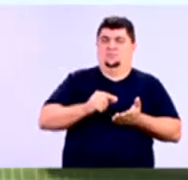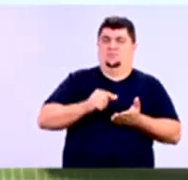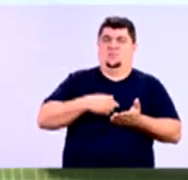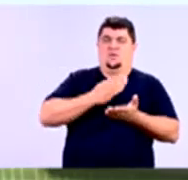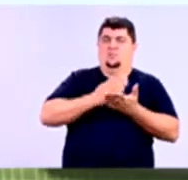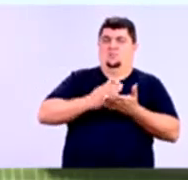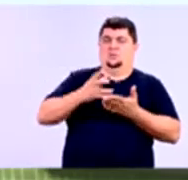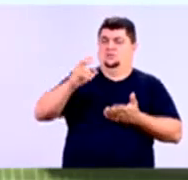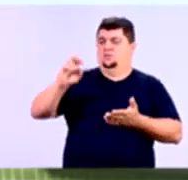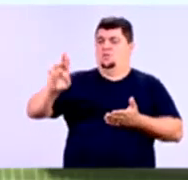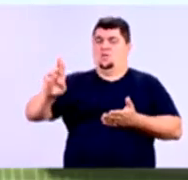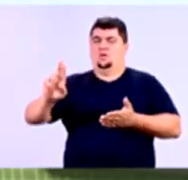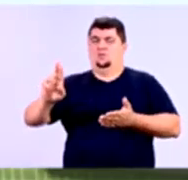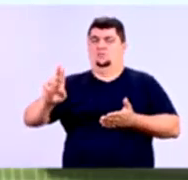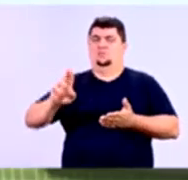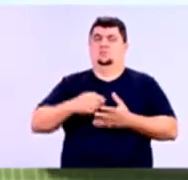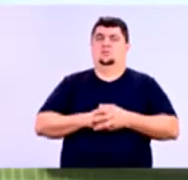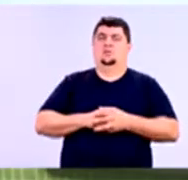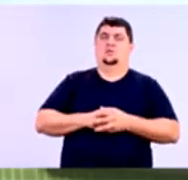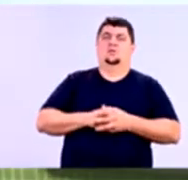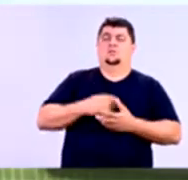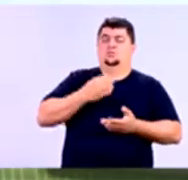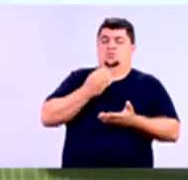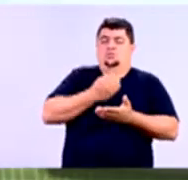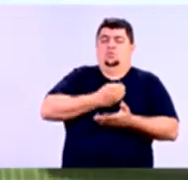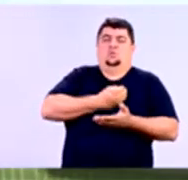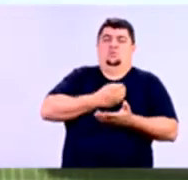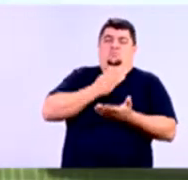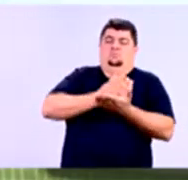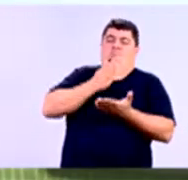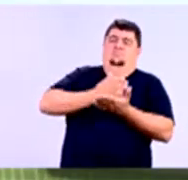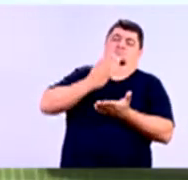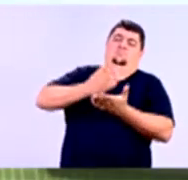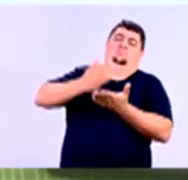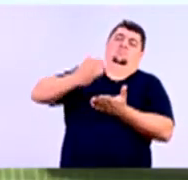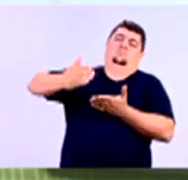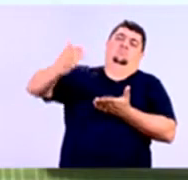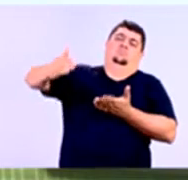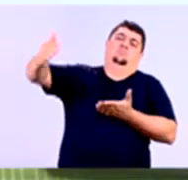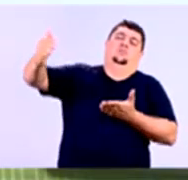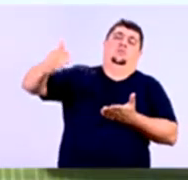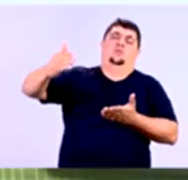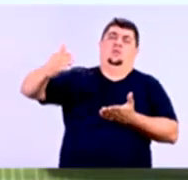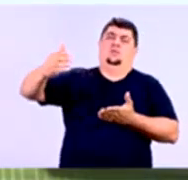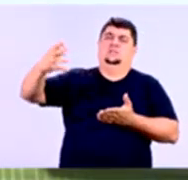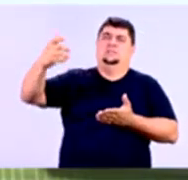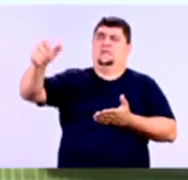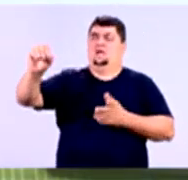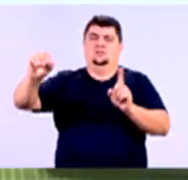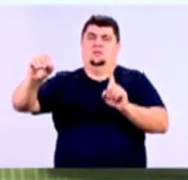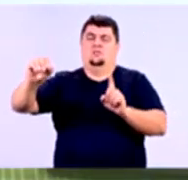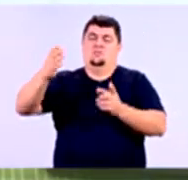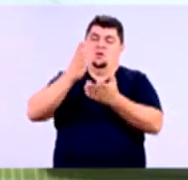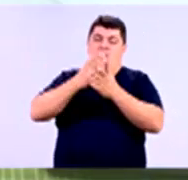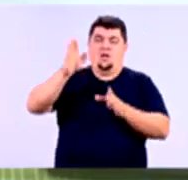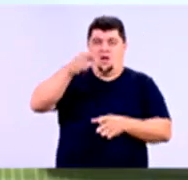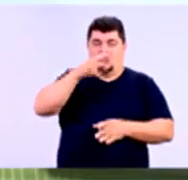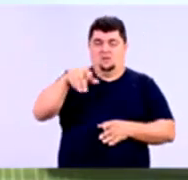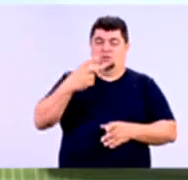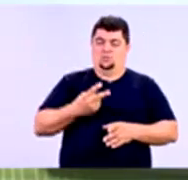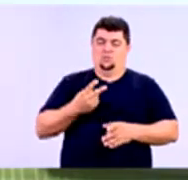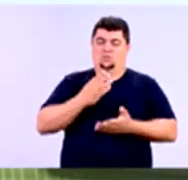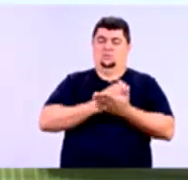da parcela vai ser de 50. Vou reduzir o número de parcelas. No máximo, vou parcelar em duas vezes. Isso é uma retração do